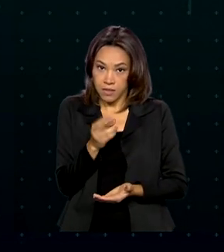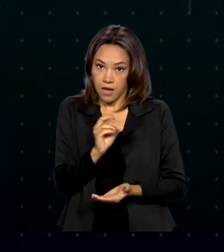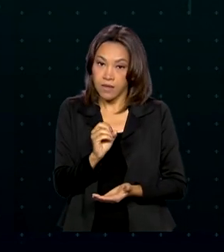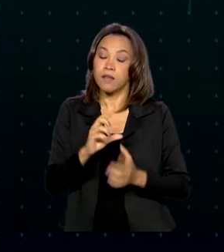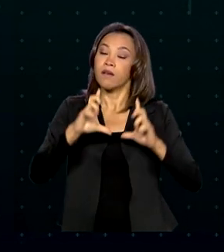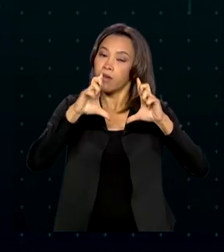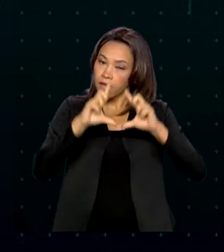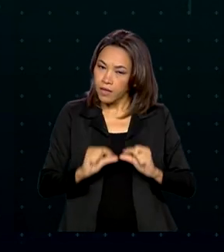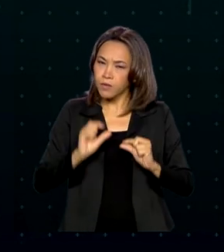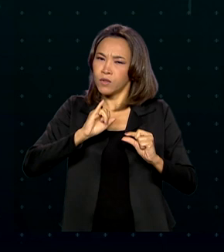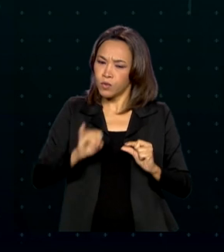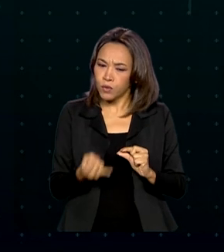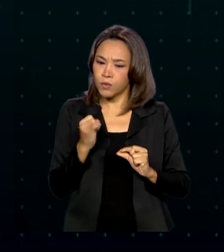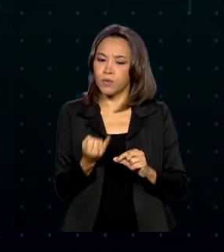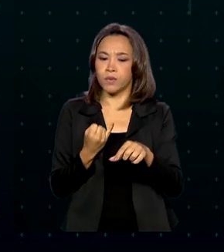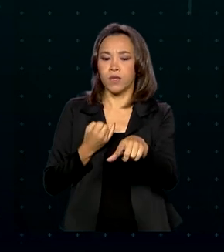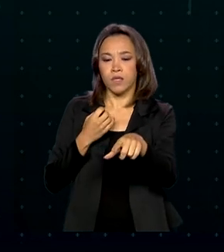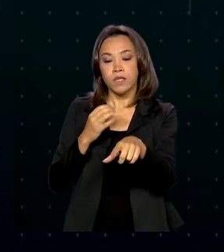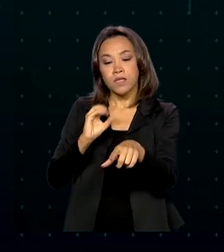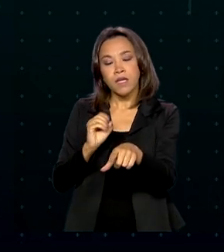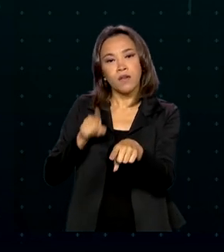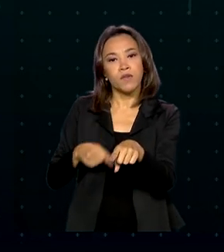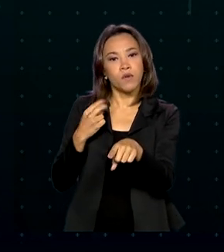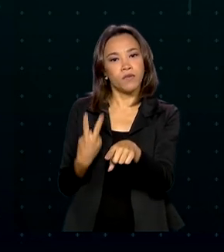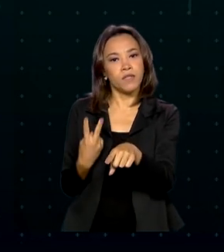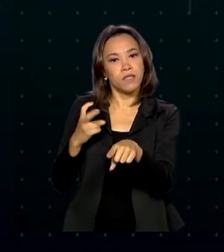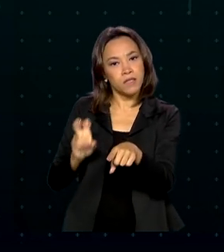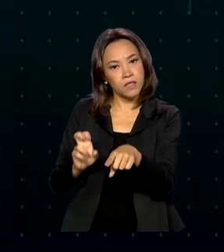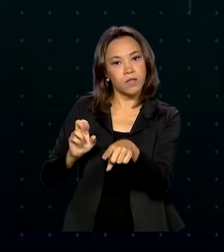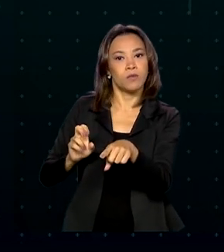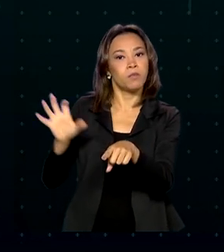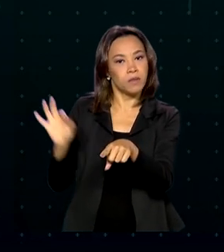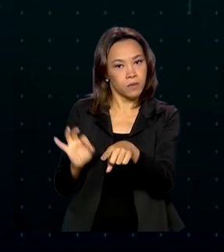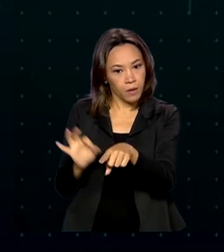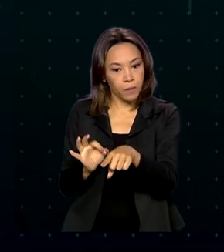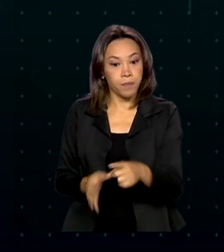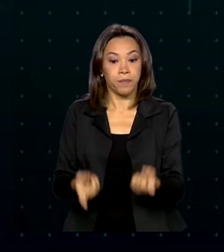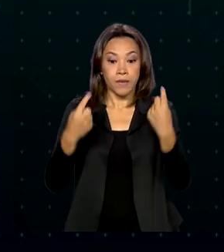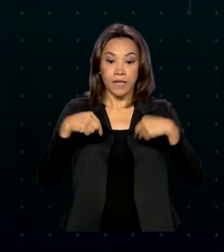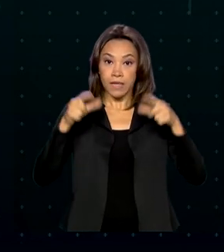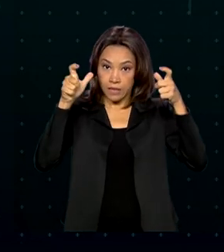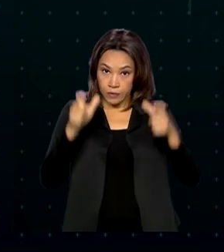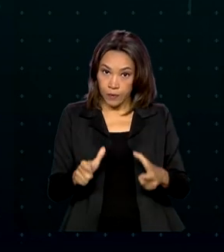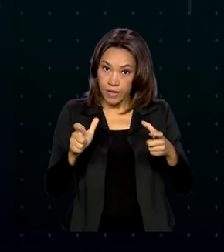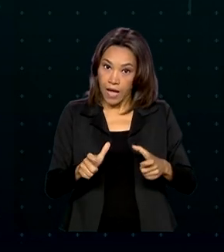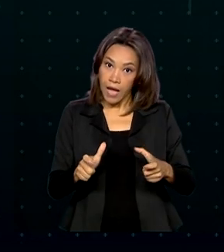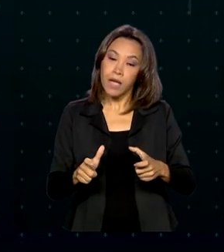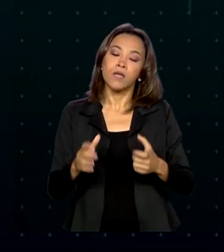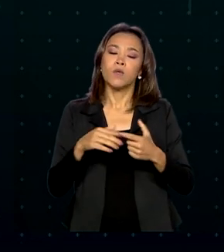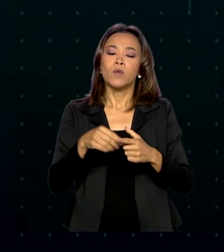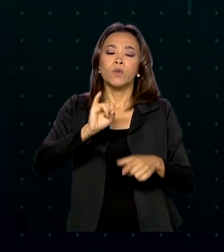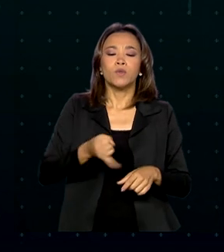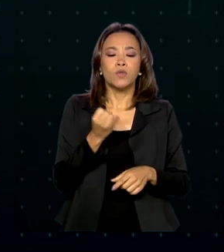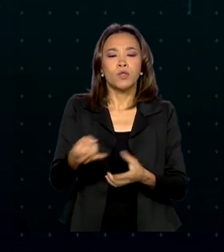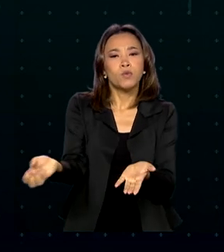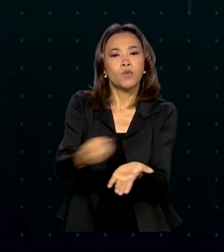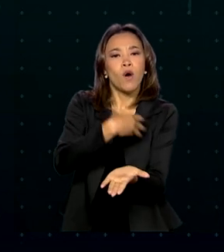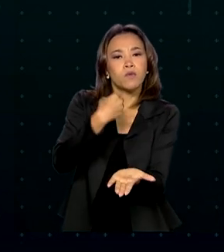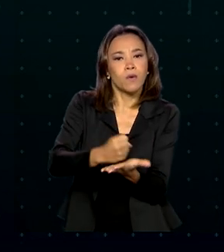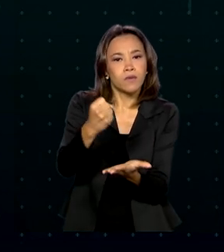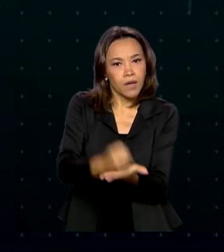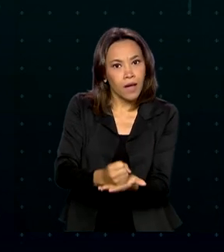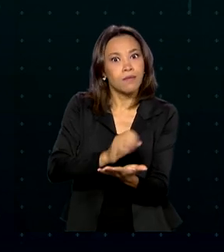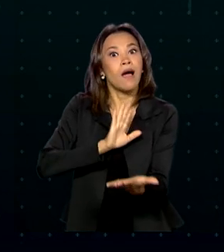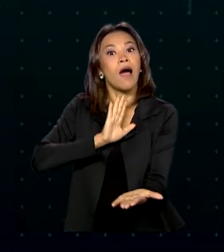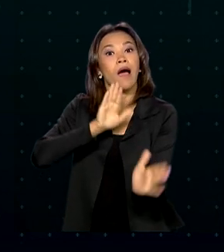0,25 ponto percentual. Nessas localidades, os juros para os novos contratos poderão